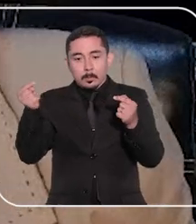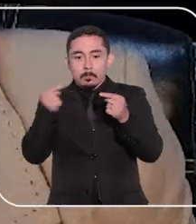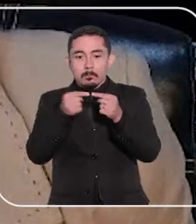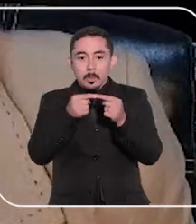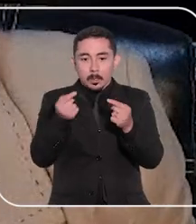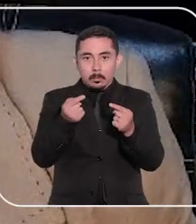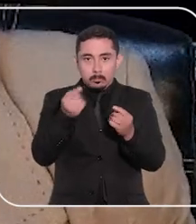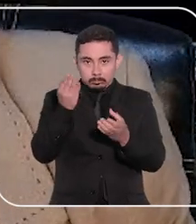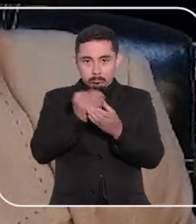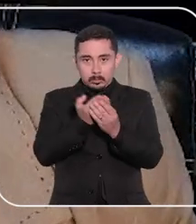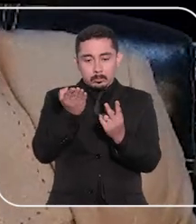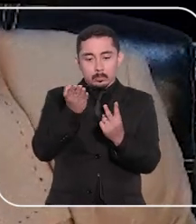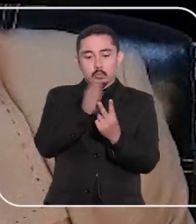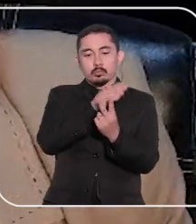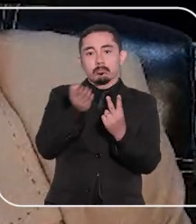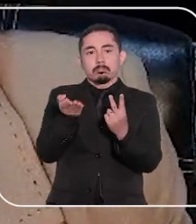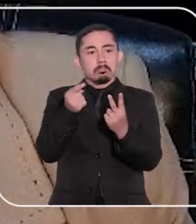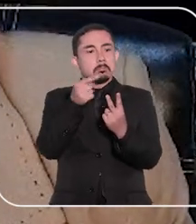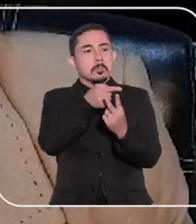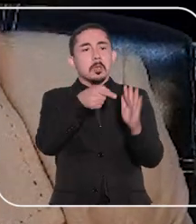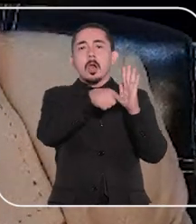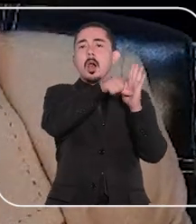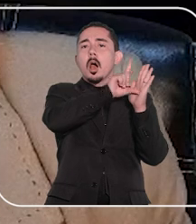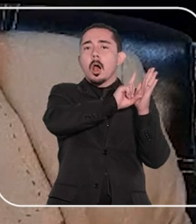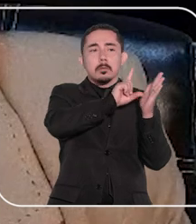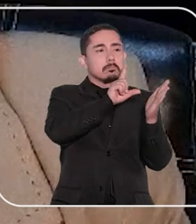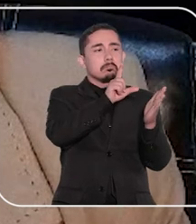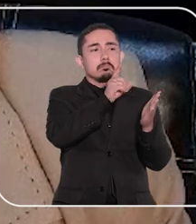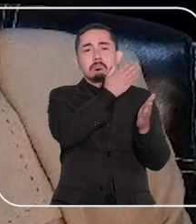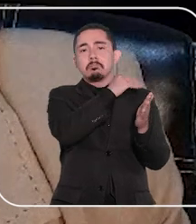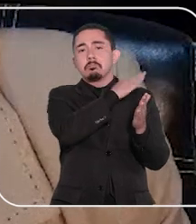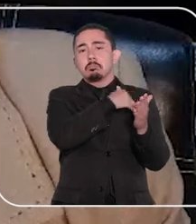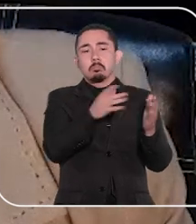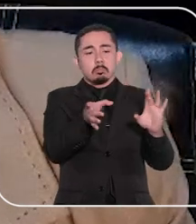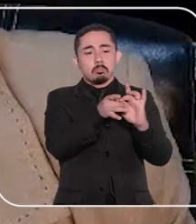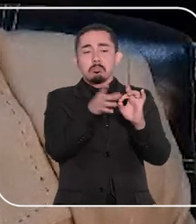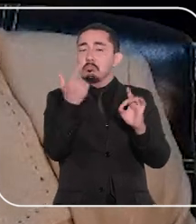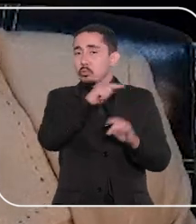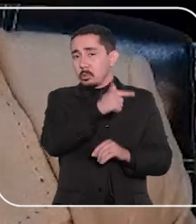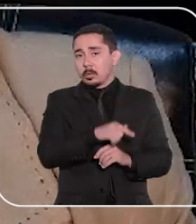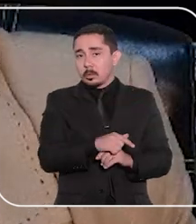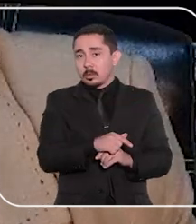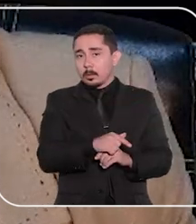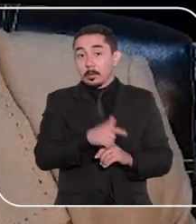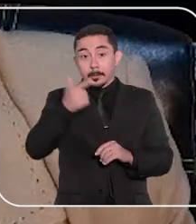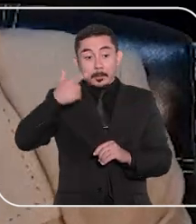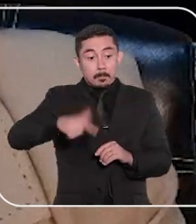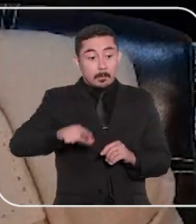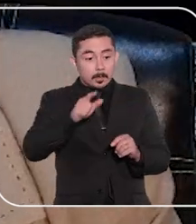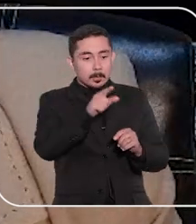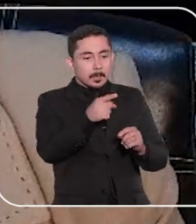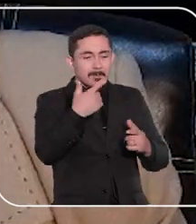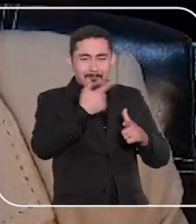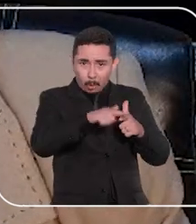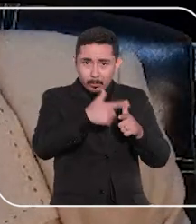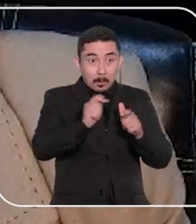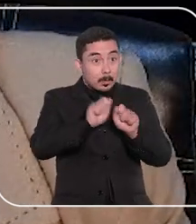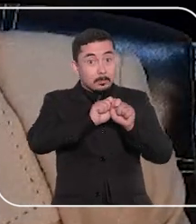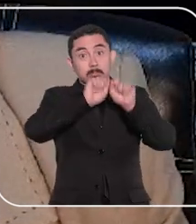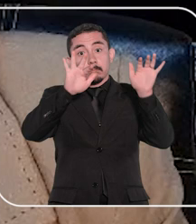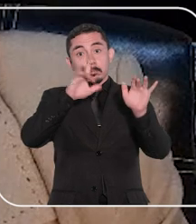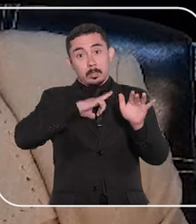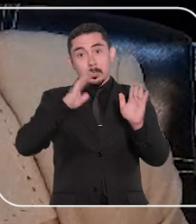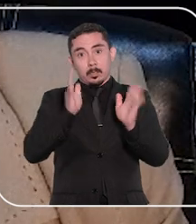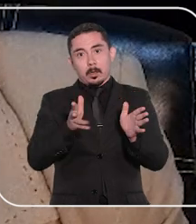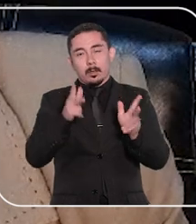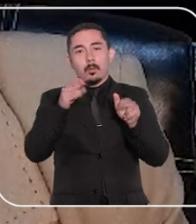os casos em que as partes não possuem vínculos anteriores e o conflito já está bem identificado. Por